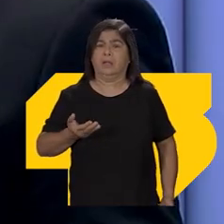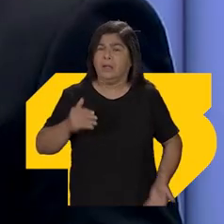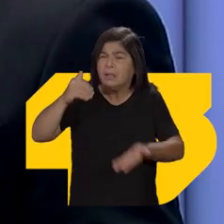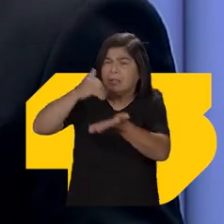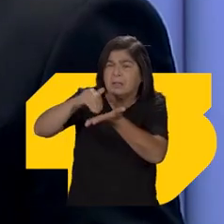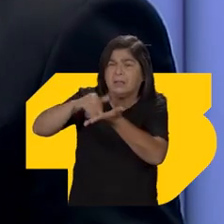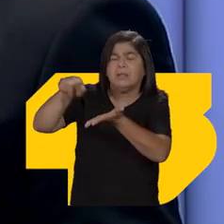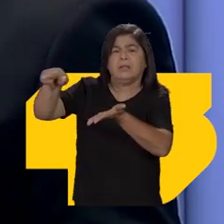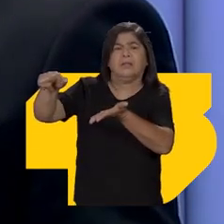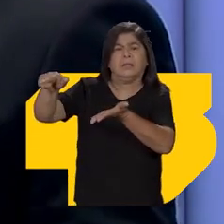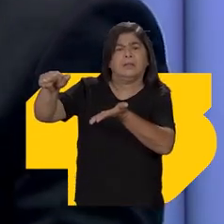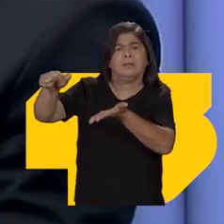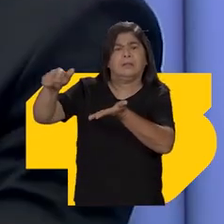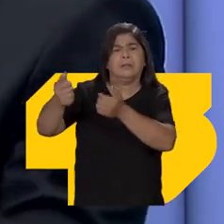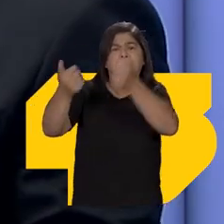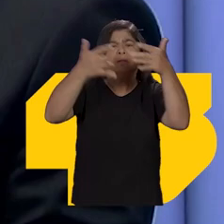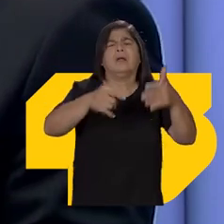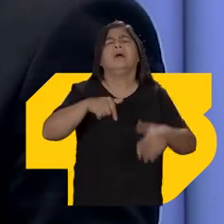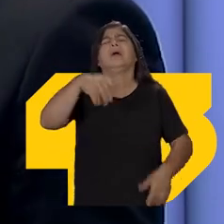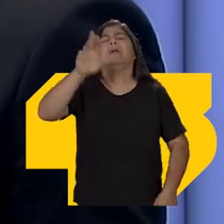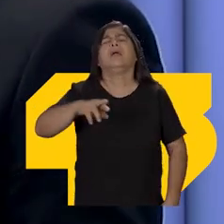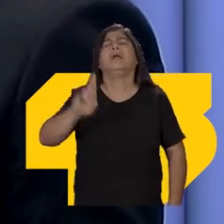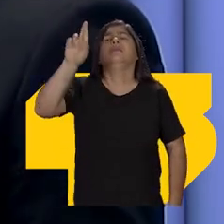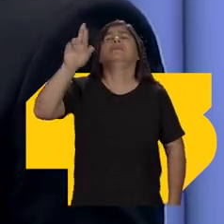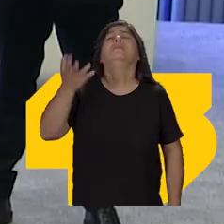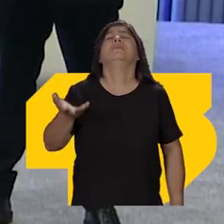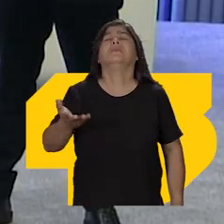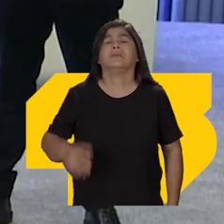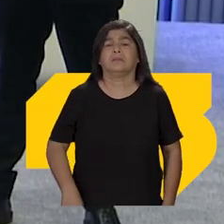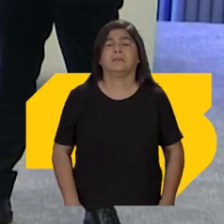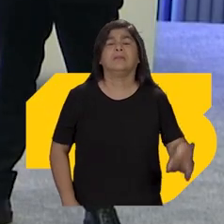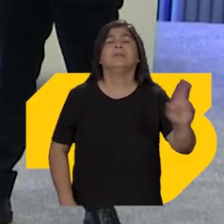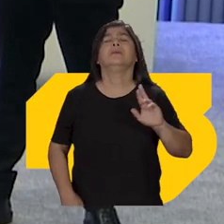citado pela delação de Livânia. Quem operava o esquema? Quem era?